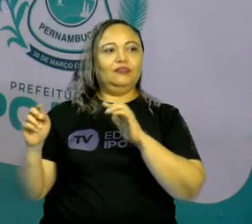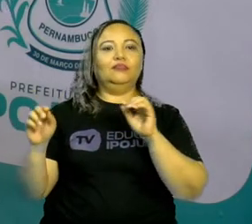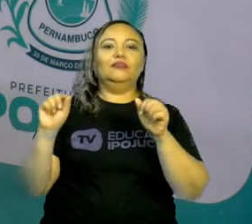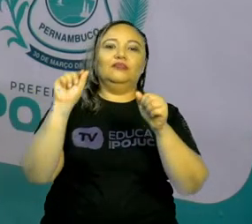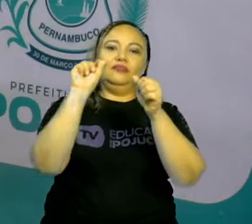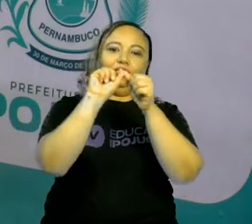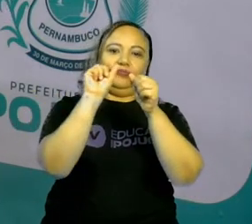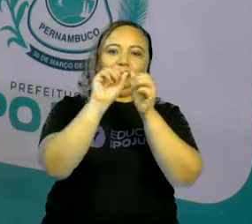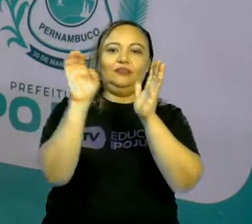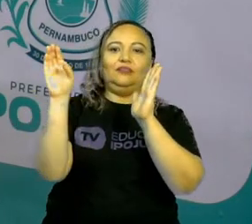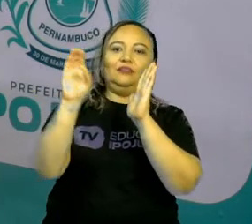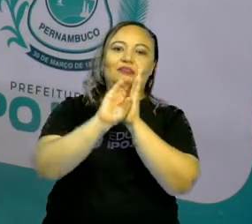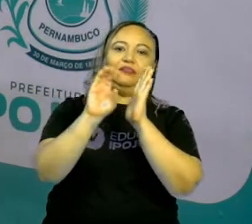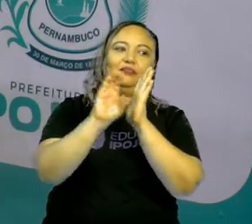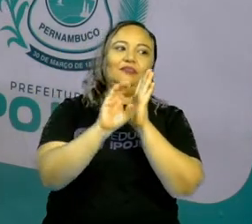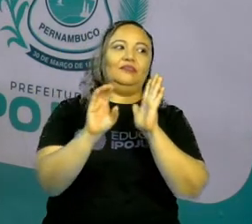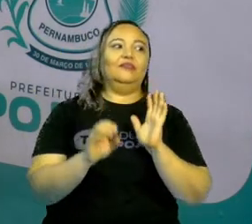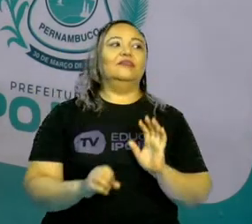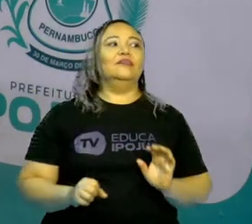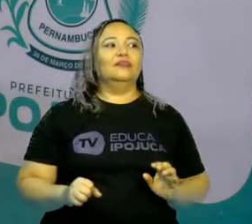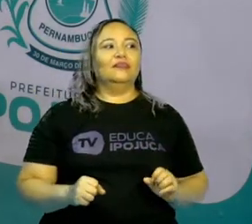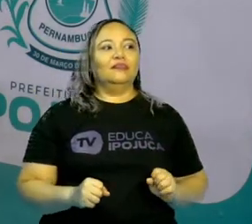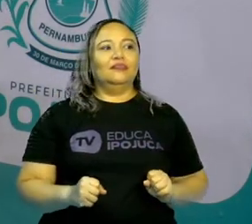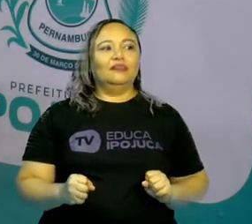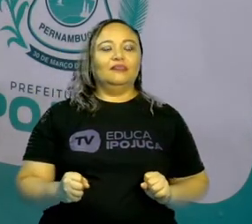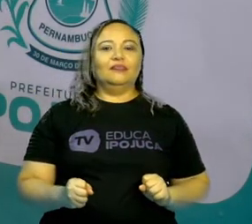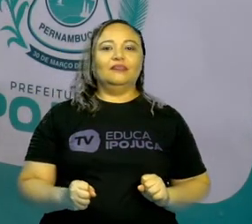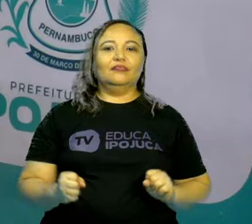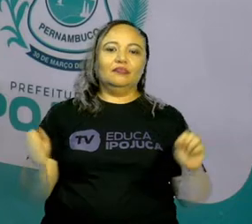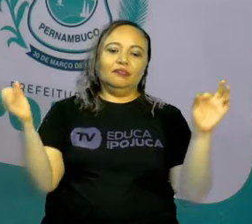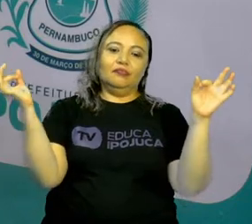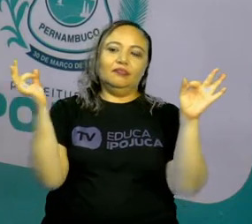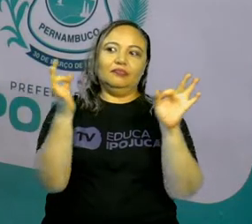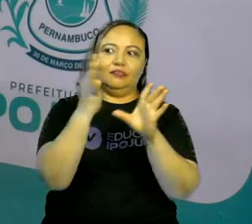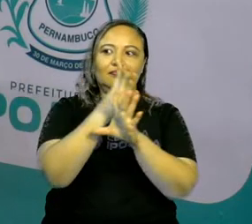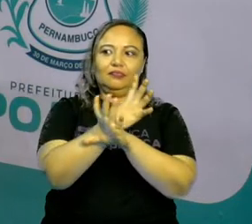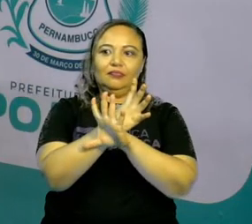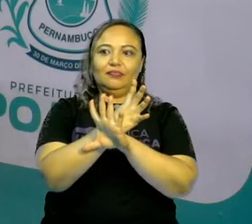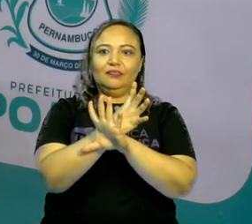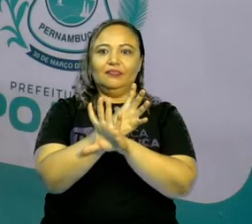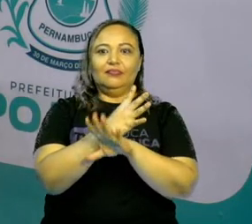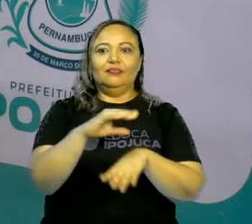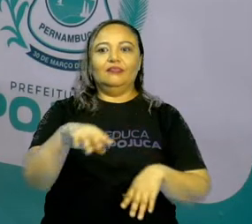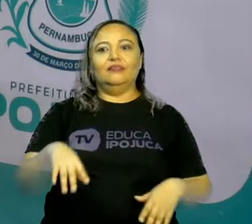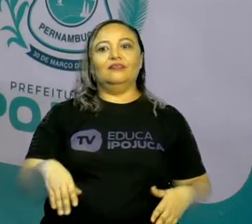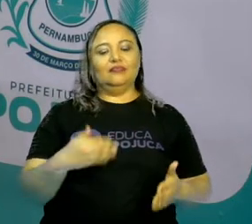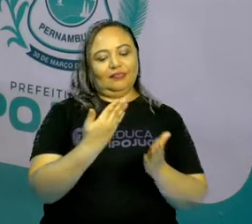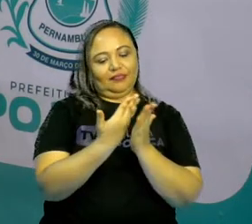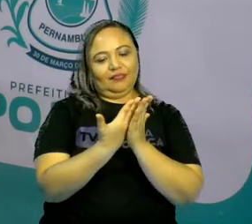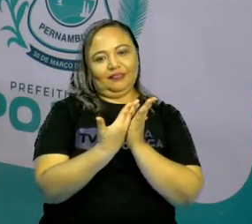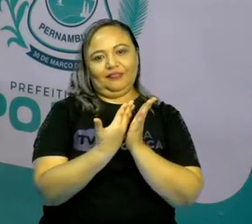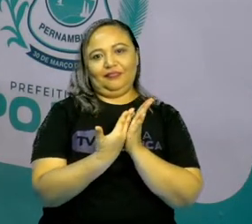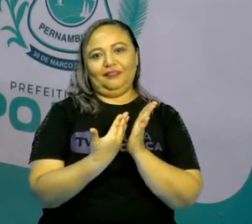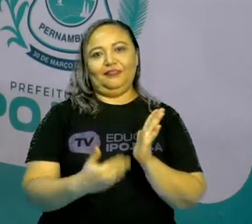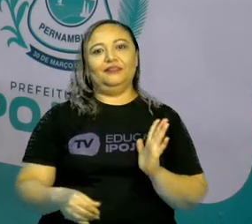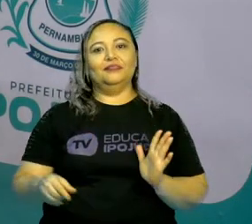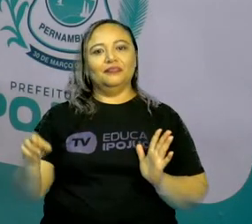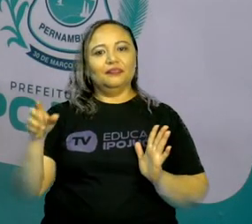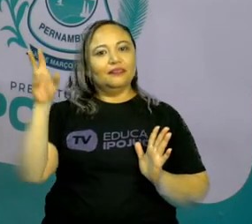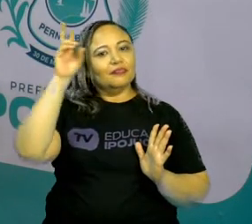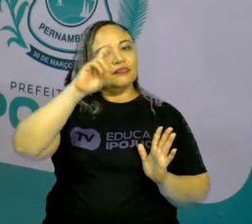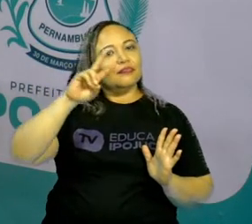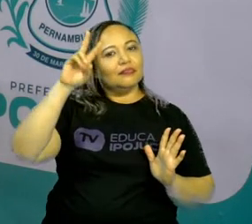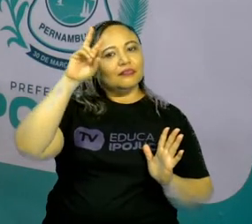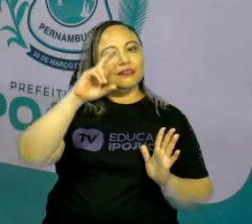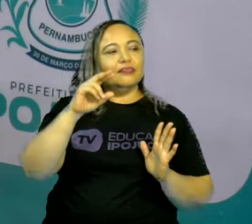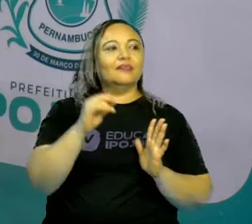tá certo? E vamos... Vamos encerrar a nossa aula lembrando que